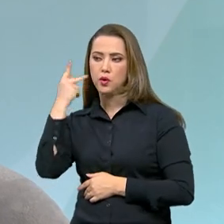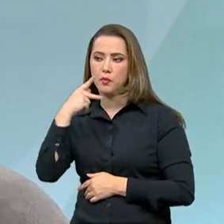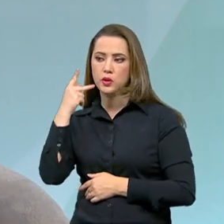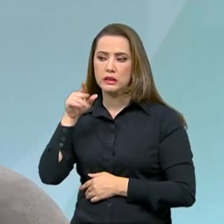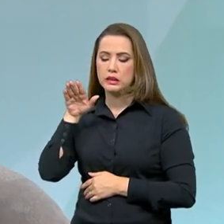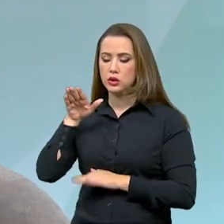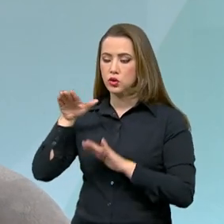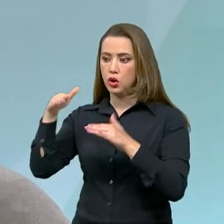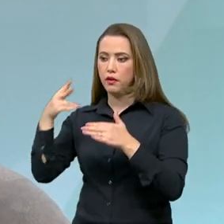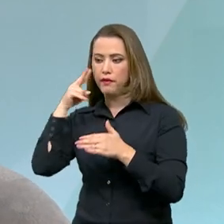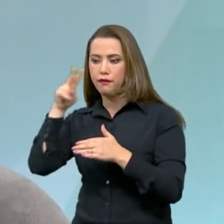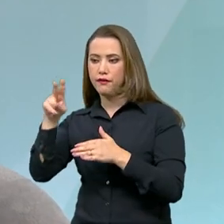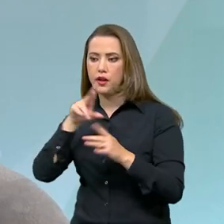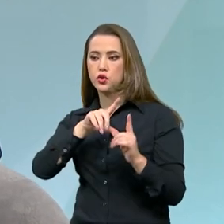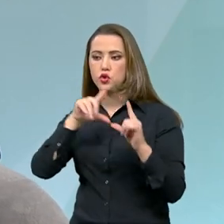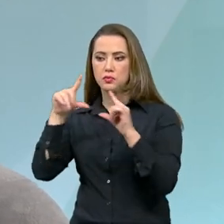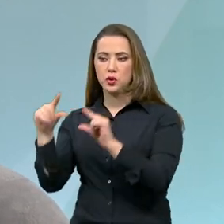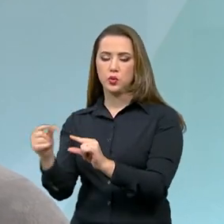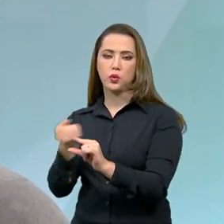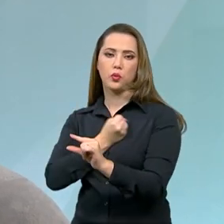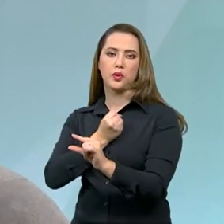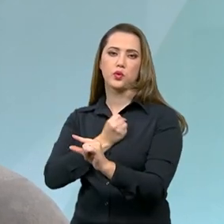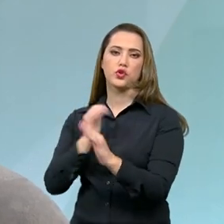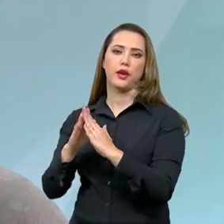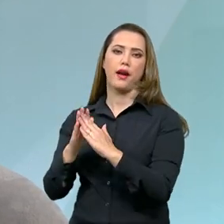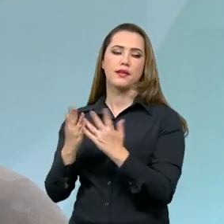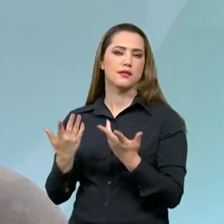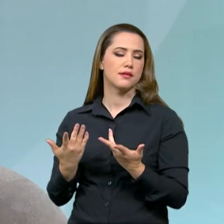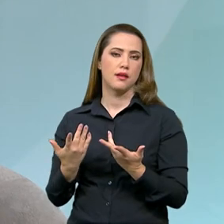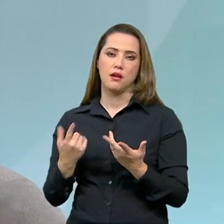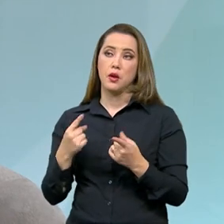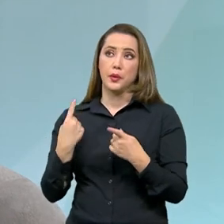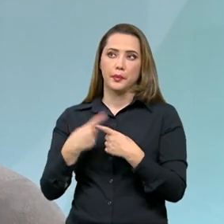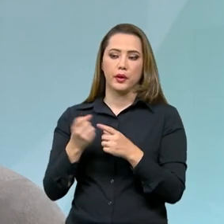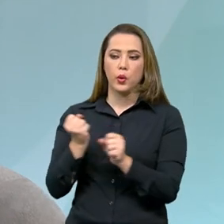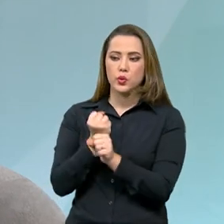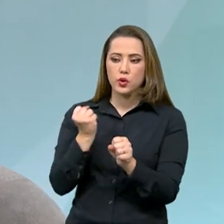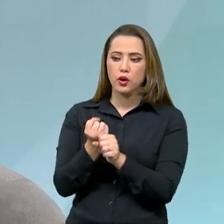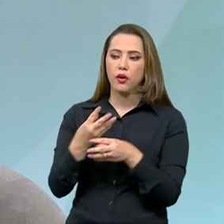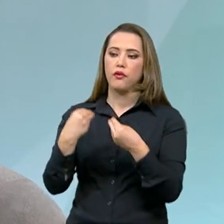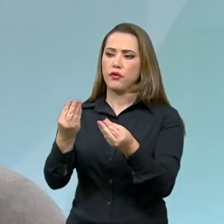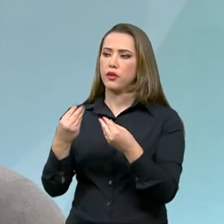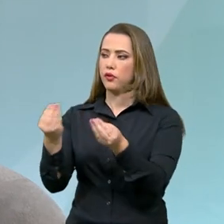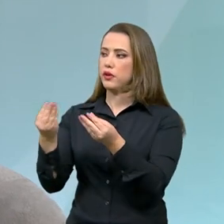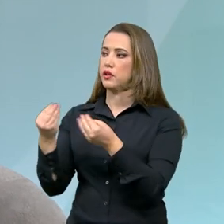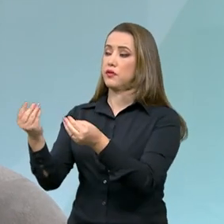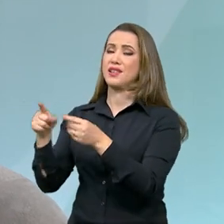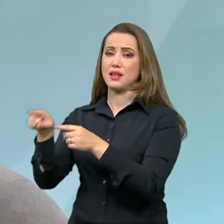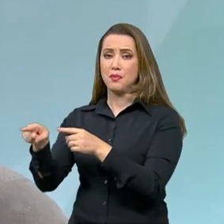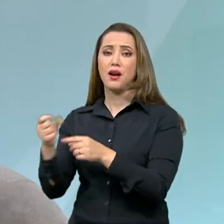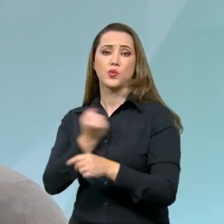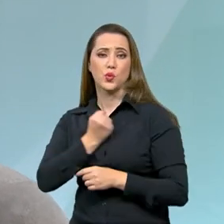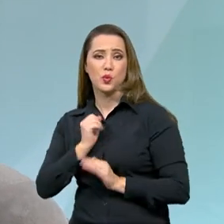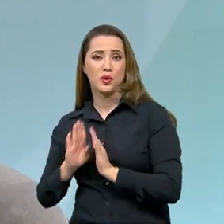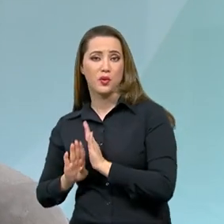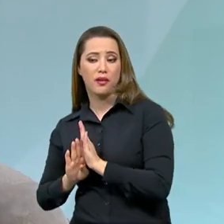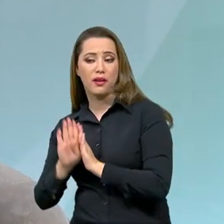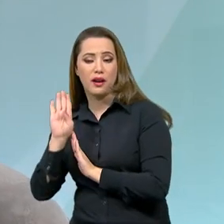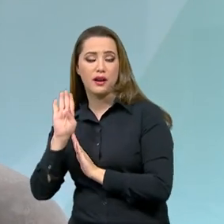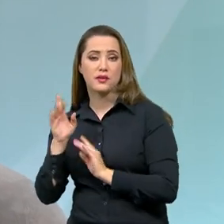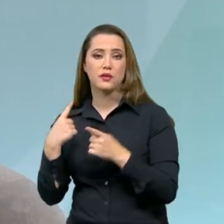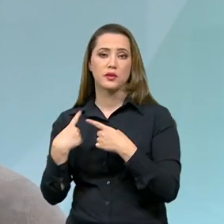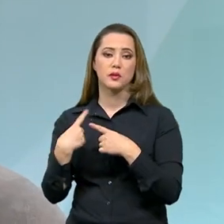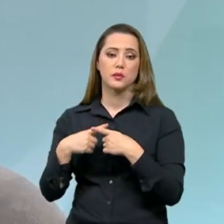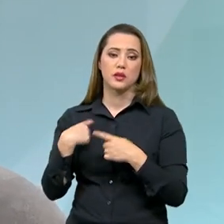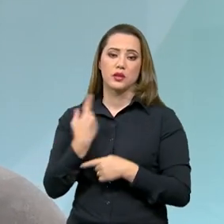pública a um decréscimo do déficit. Eu construí tantas casas, eu subtraio a déficit. É quase impossível, até porque a maior parcela do déficit é o que a gente chama de ônus